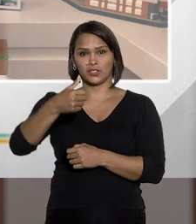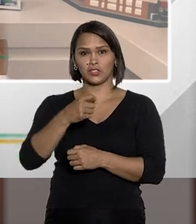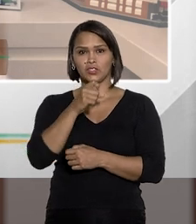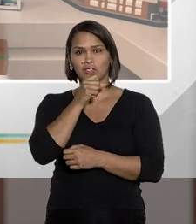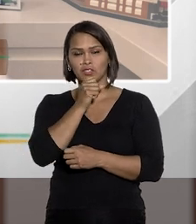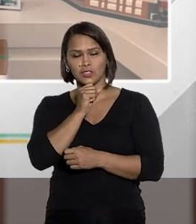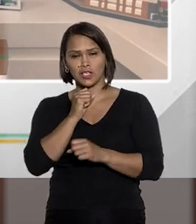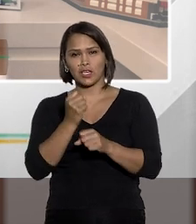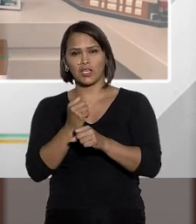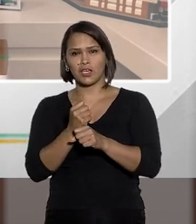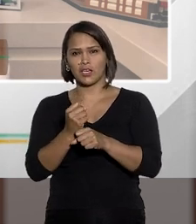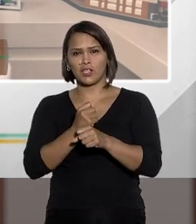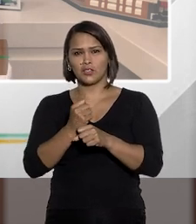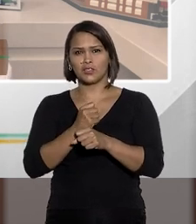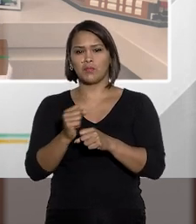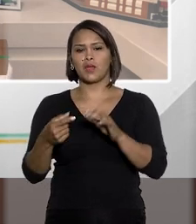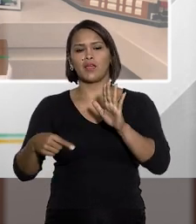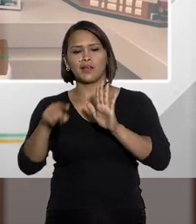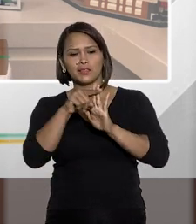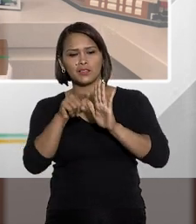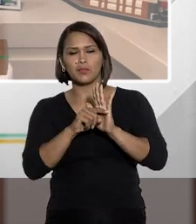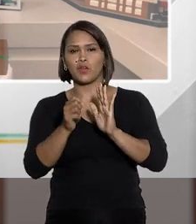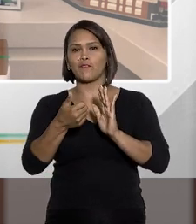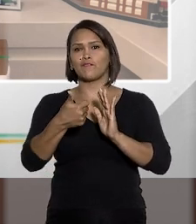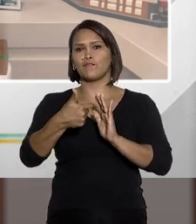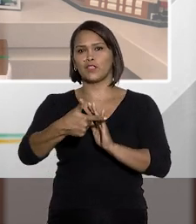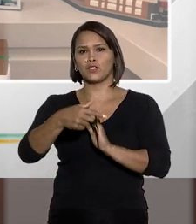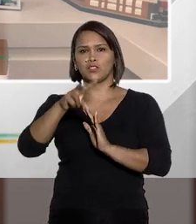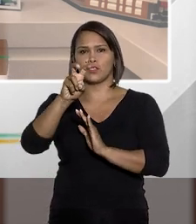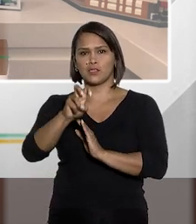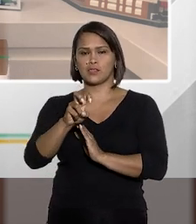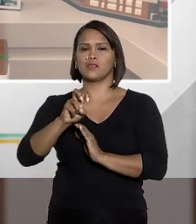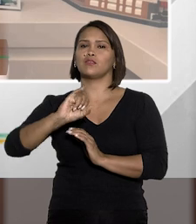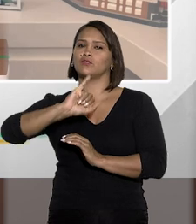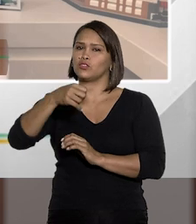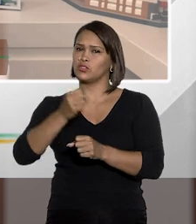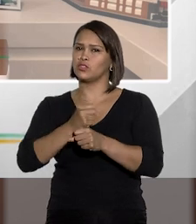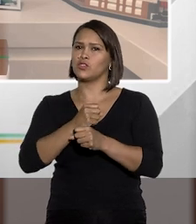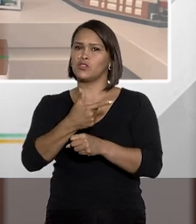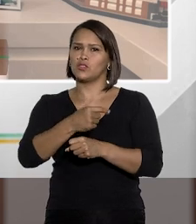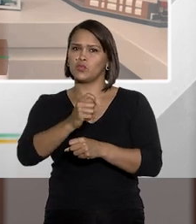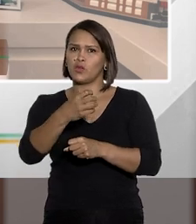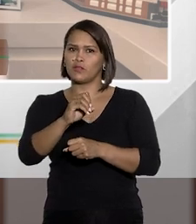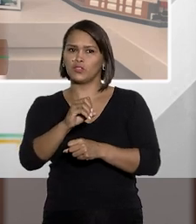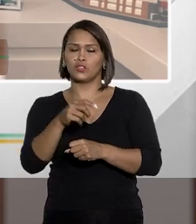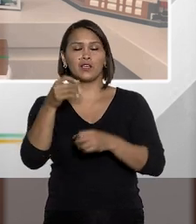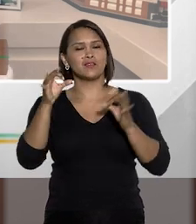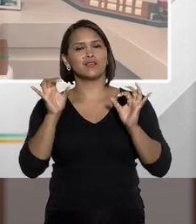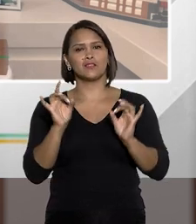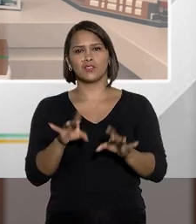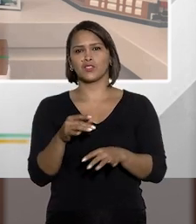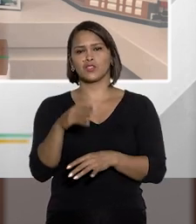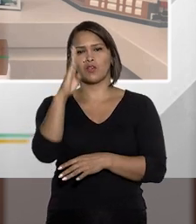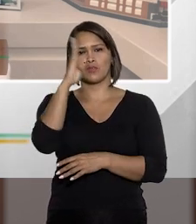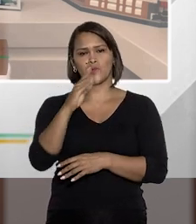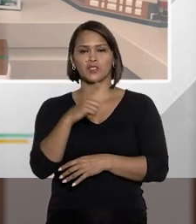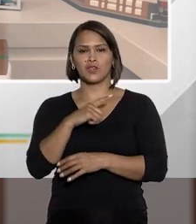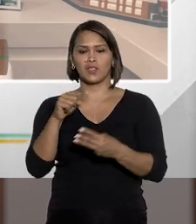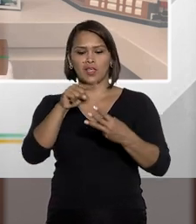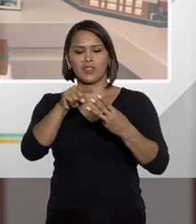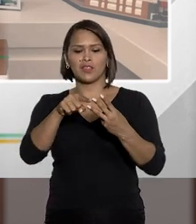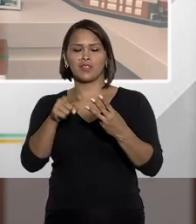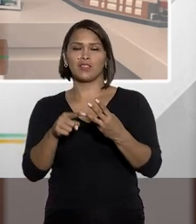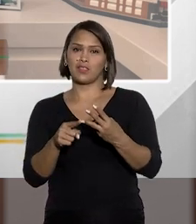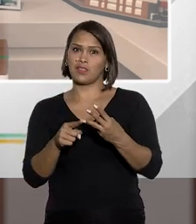de janeiro de 2020, que houve uma retificação, e depois vinte e cinco de janeiro de 2020, quer dizer, só no Brasil nós temos três